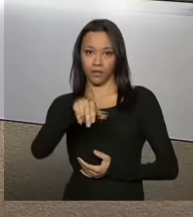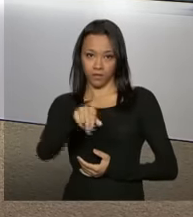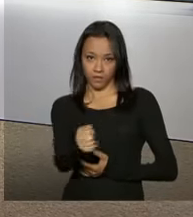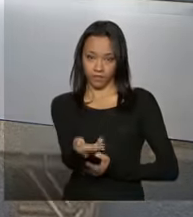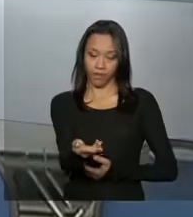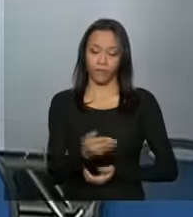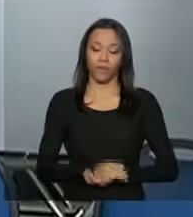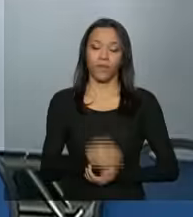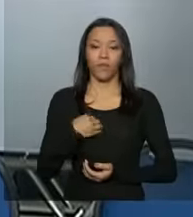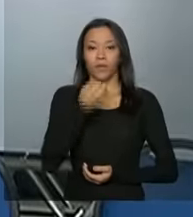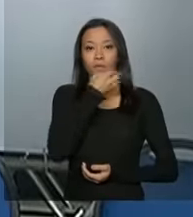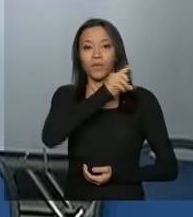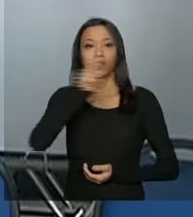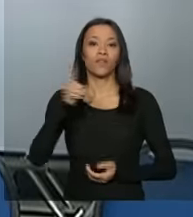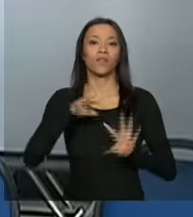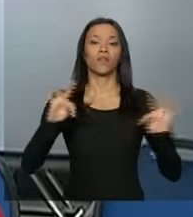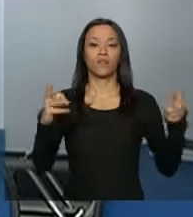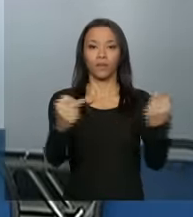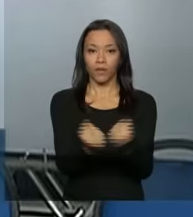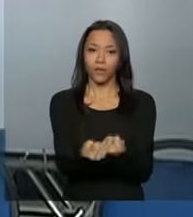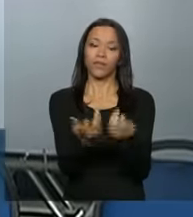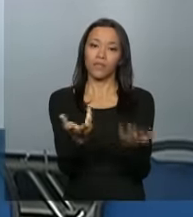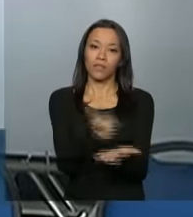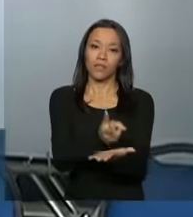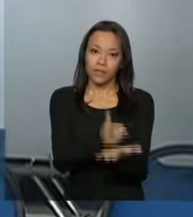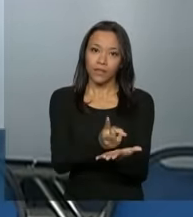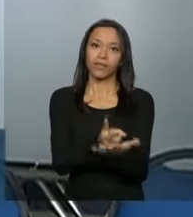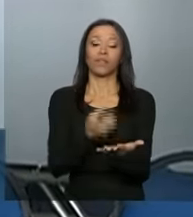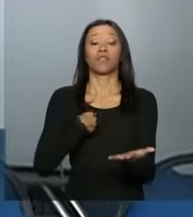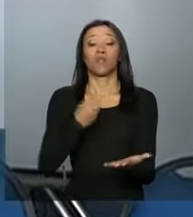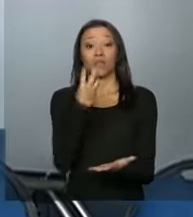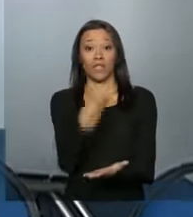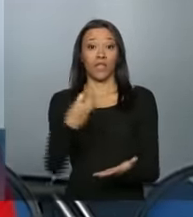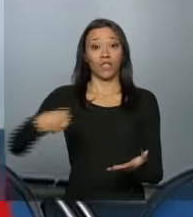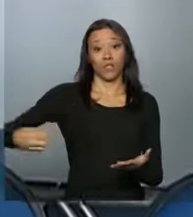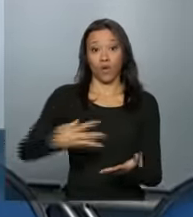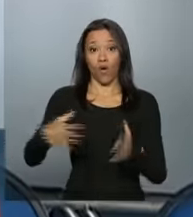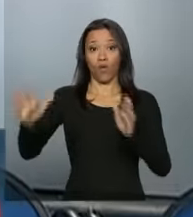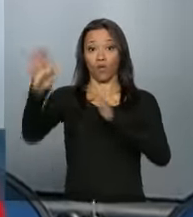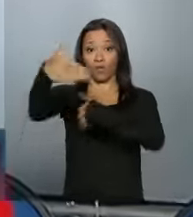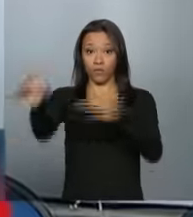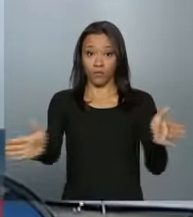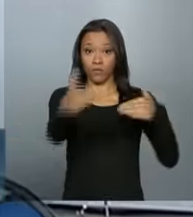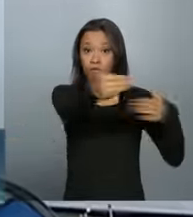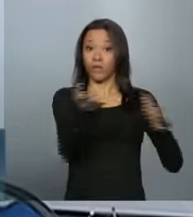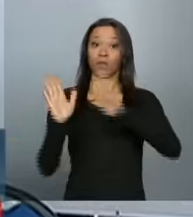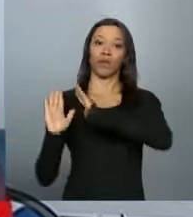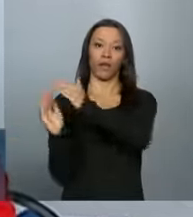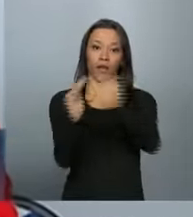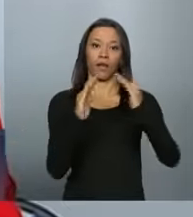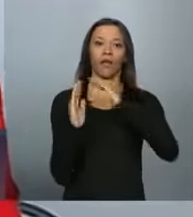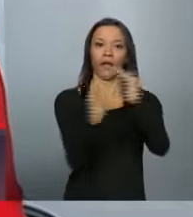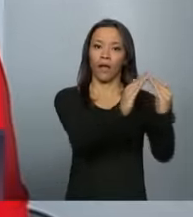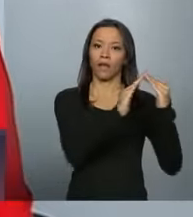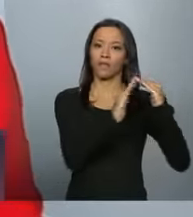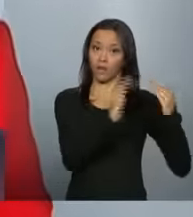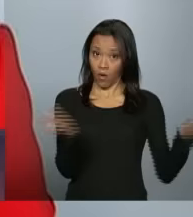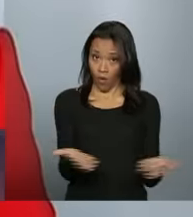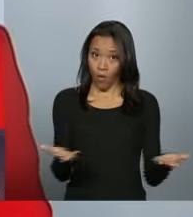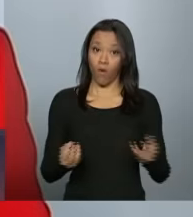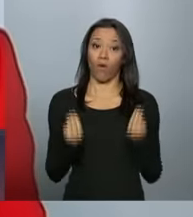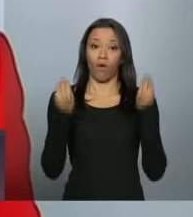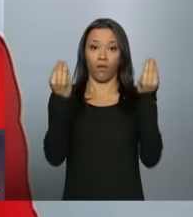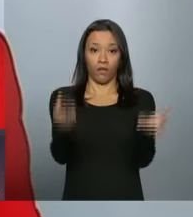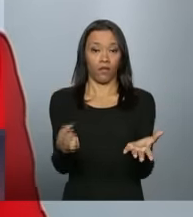Bom dia, Daniela e bom dia a todos. Isso mesmo são três novos condomínios do Minha Casa Minha Vida que serão entregues nesta terça-feira.